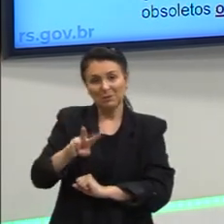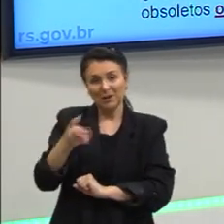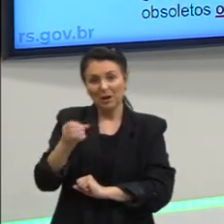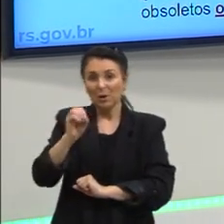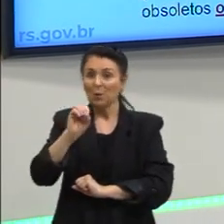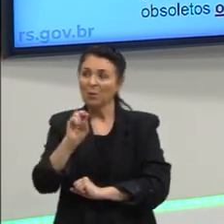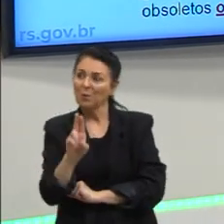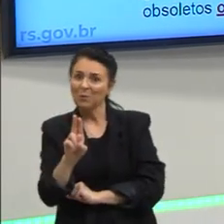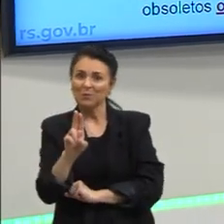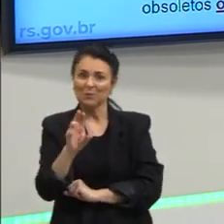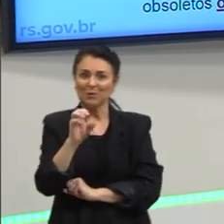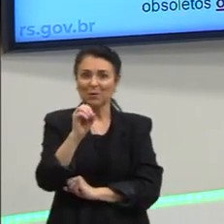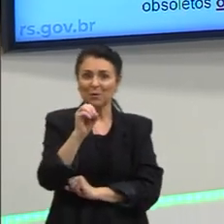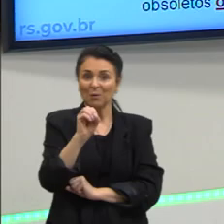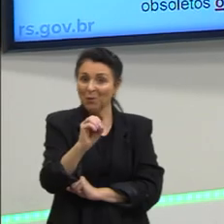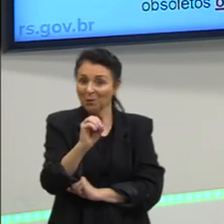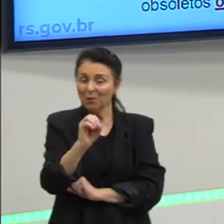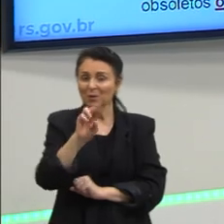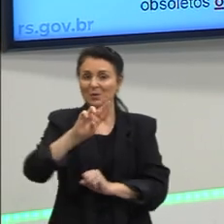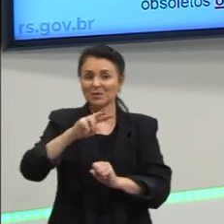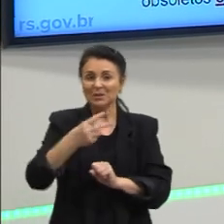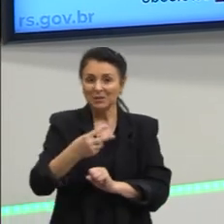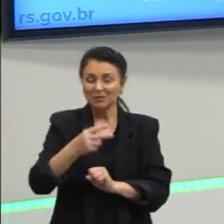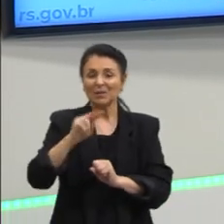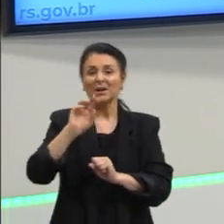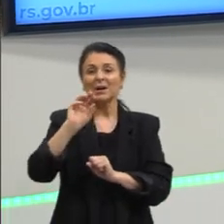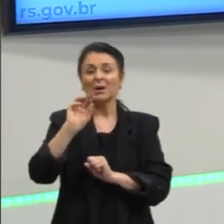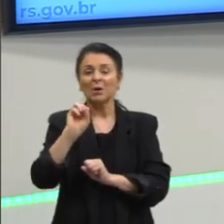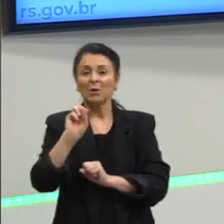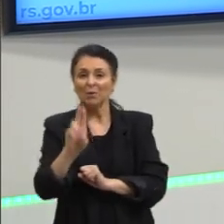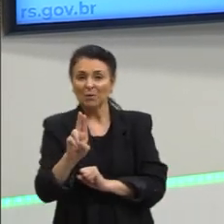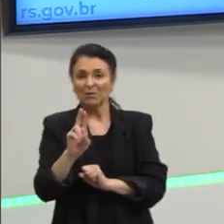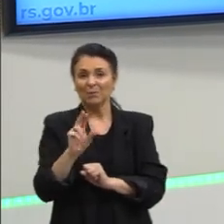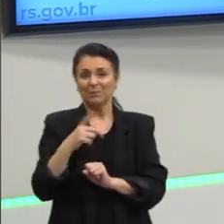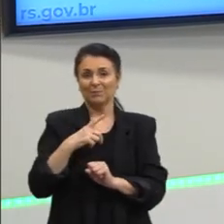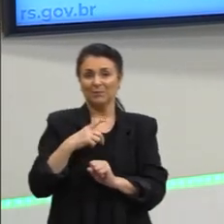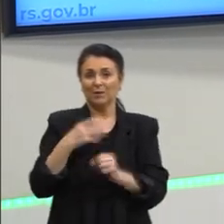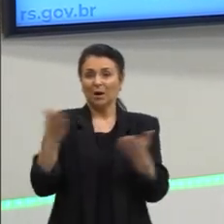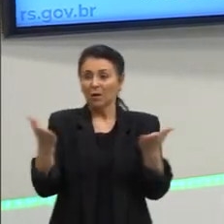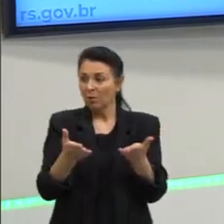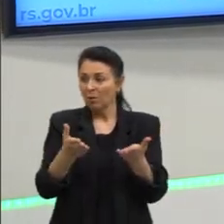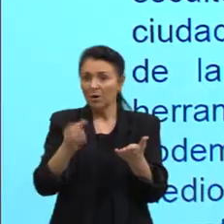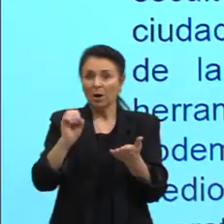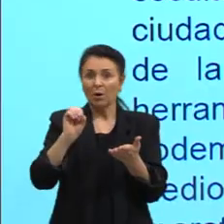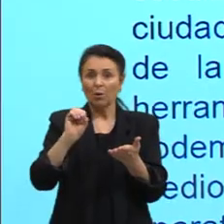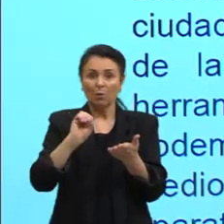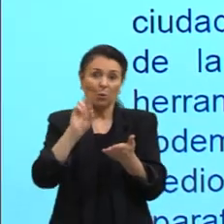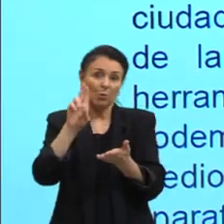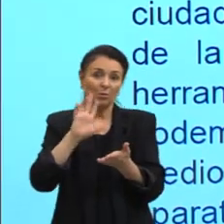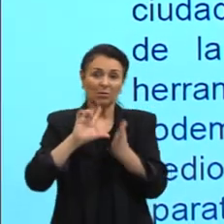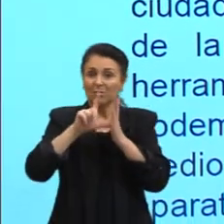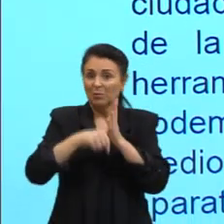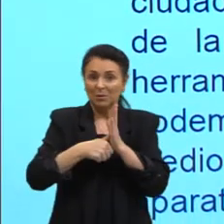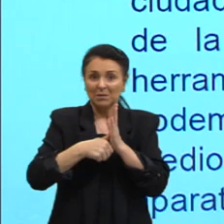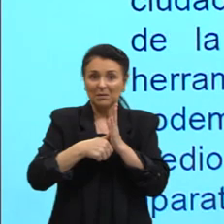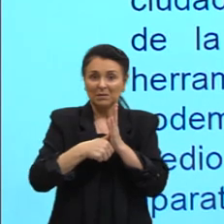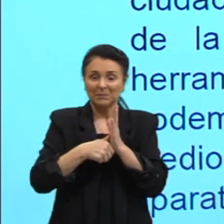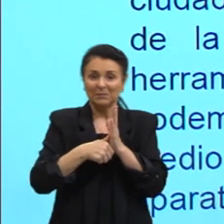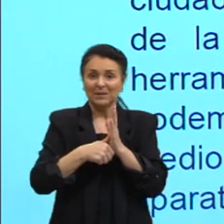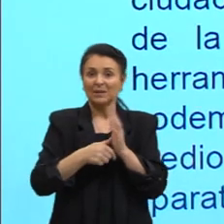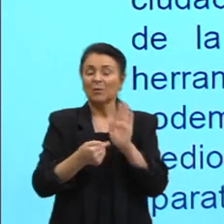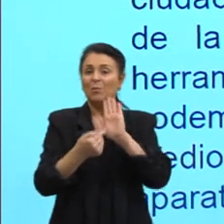tarde ou cedo Tarde ou temprano Aqui mostra a finalidade